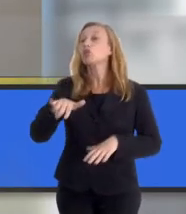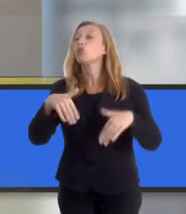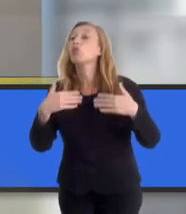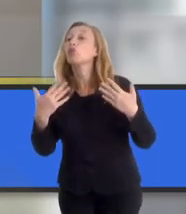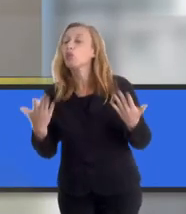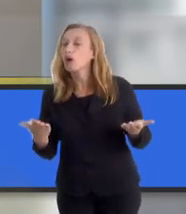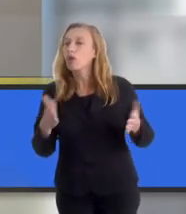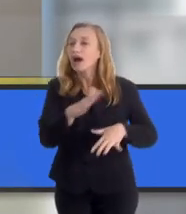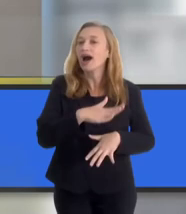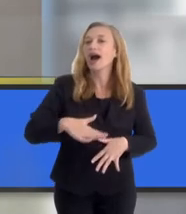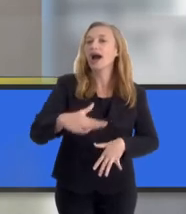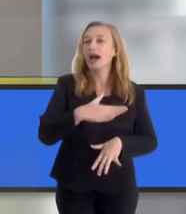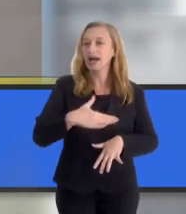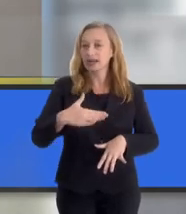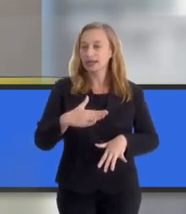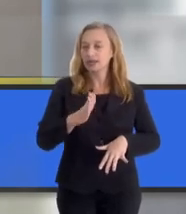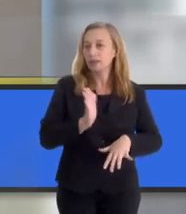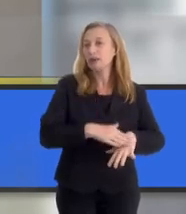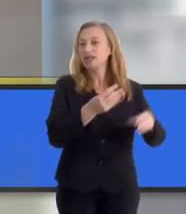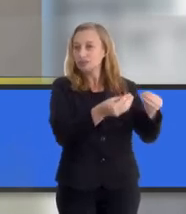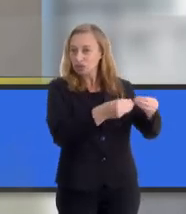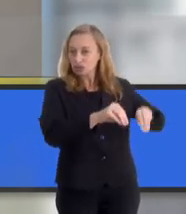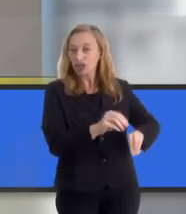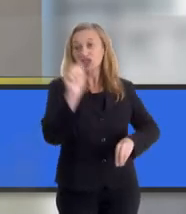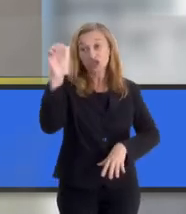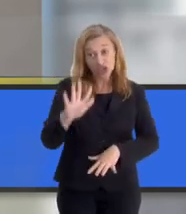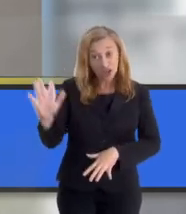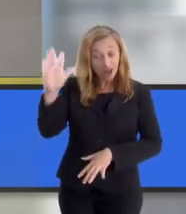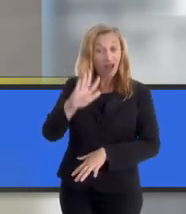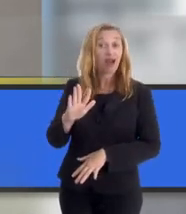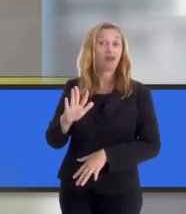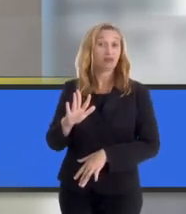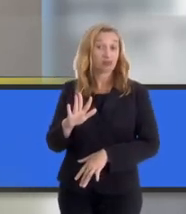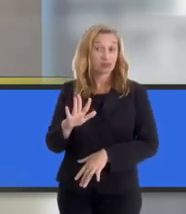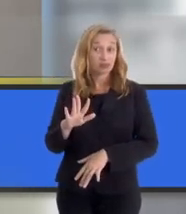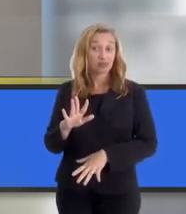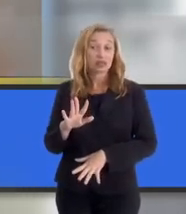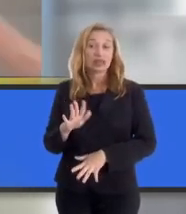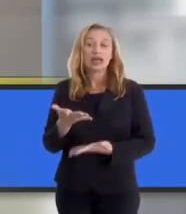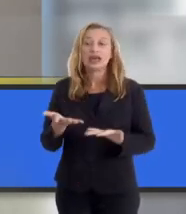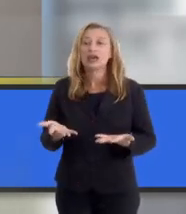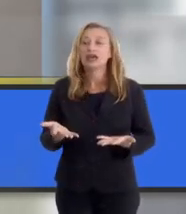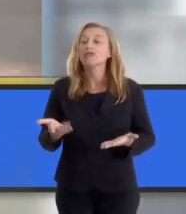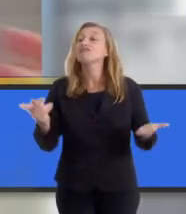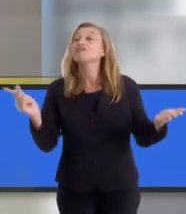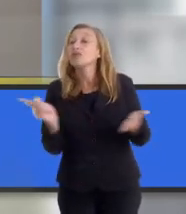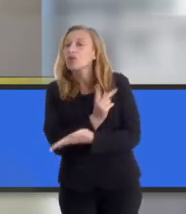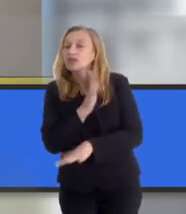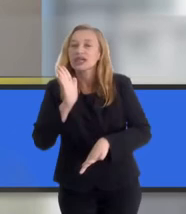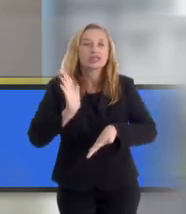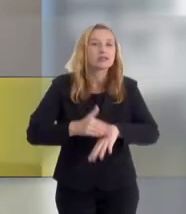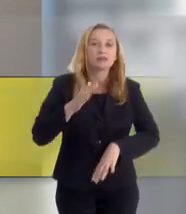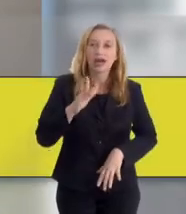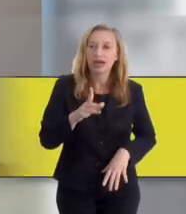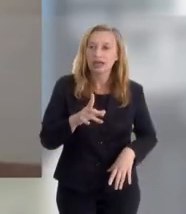Mas, sim, nós sabemos quais são as áreas que são mais afetadas no geral, que são mais noticiadas, onde